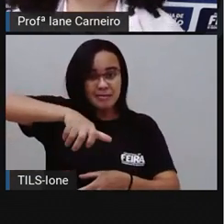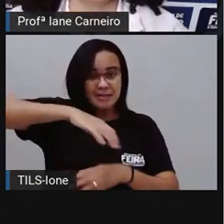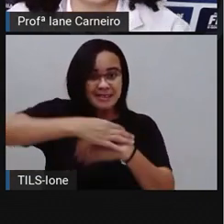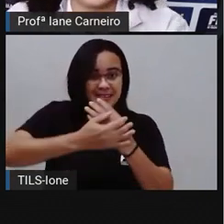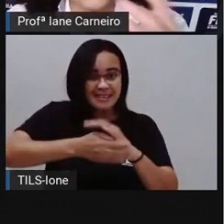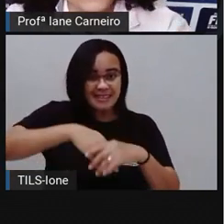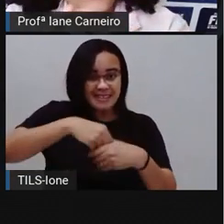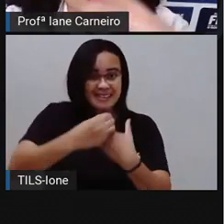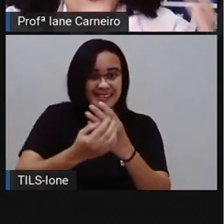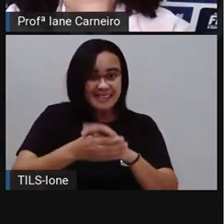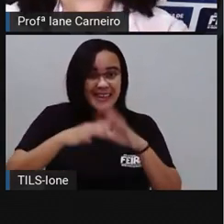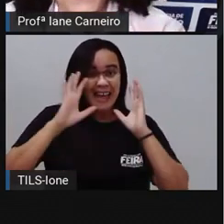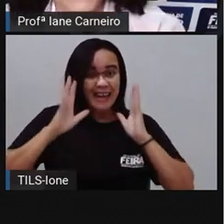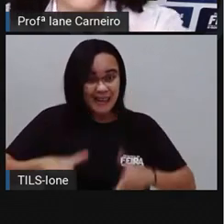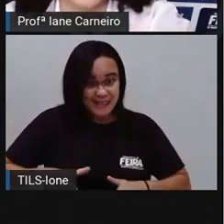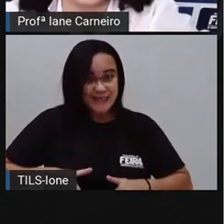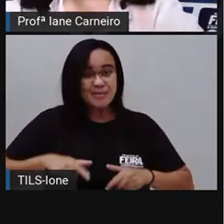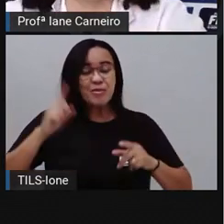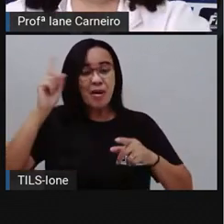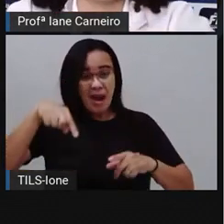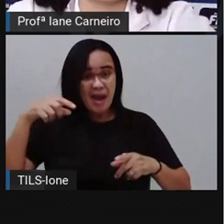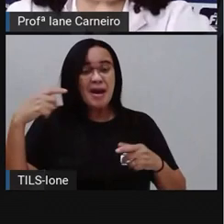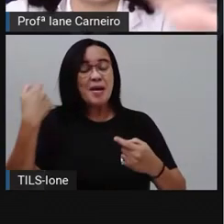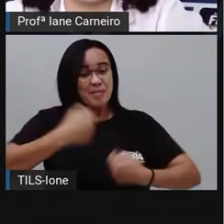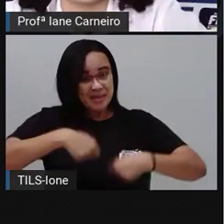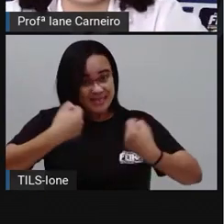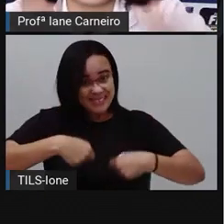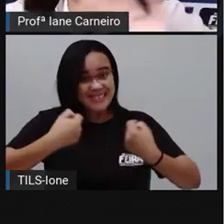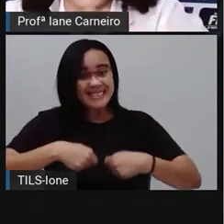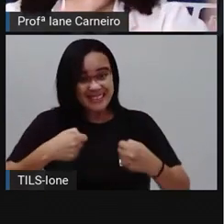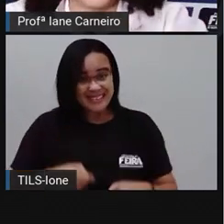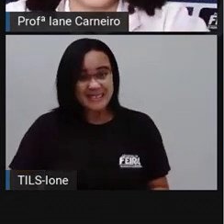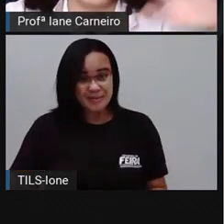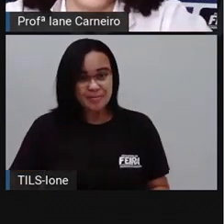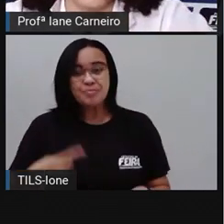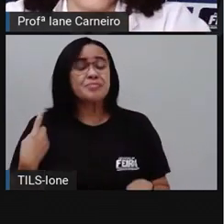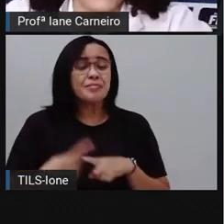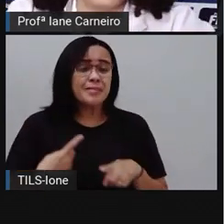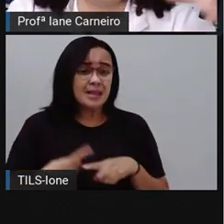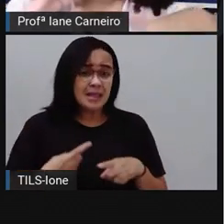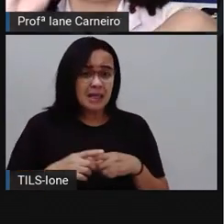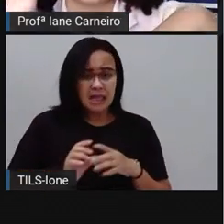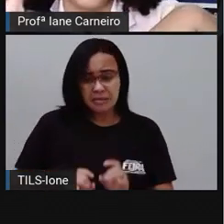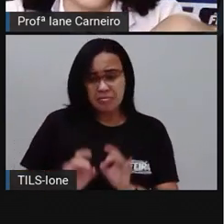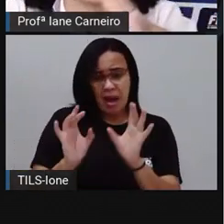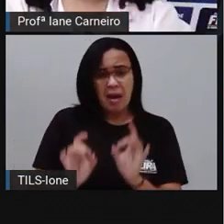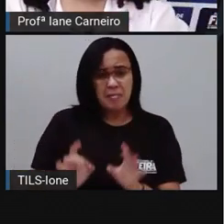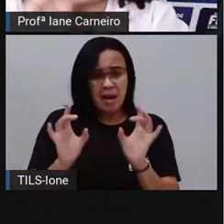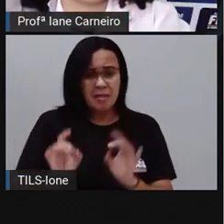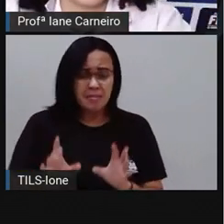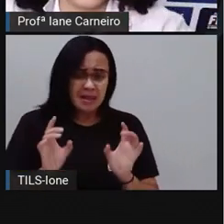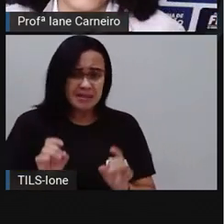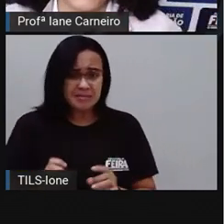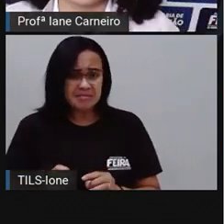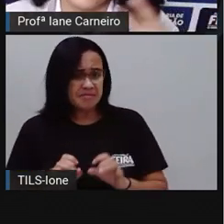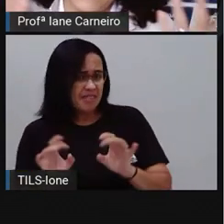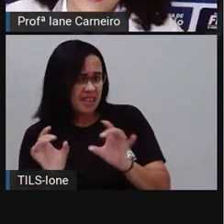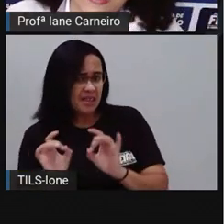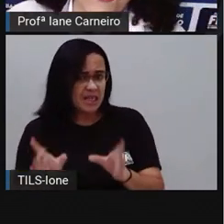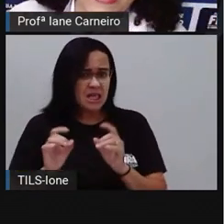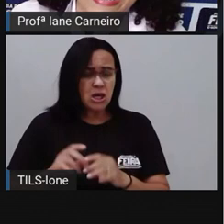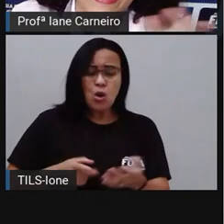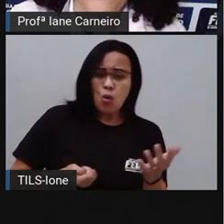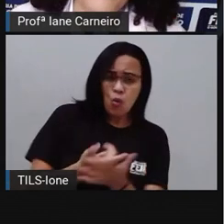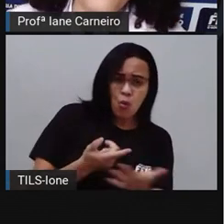no processo aí de venda, desse trânsito, né? De levar para ser vendido, de levar para a nossa casa,